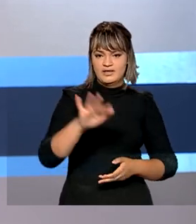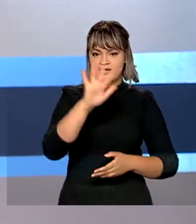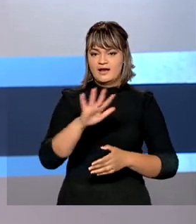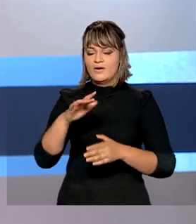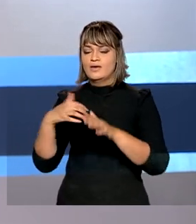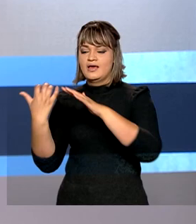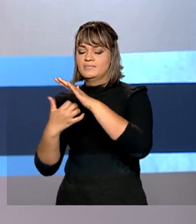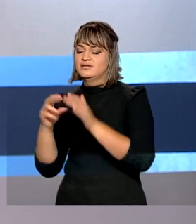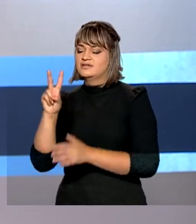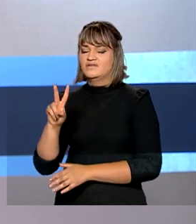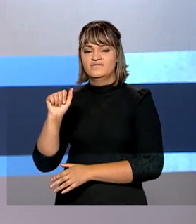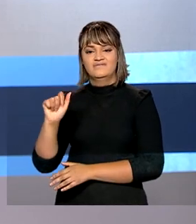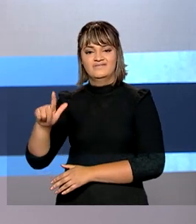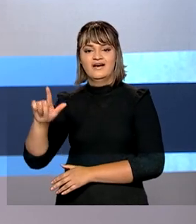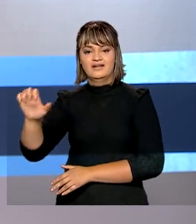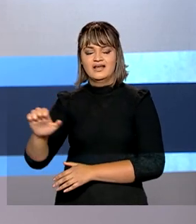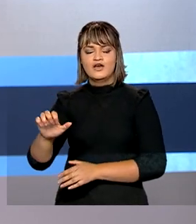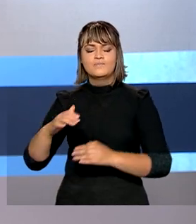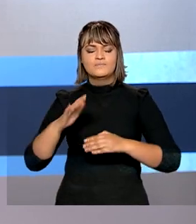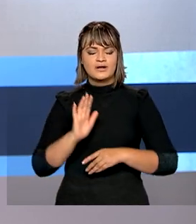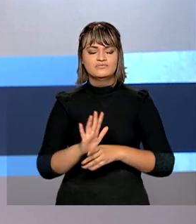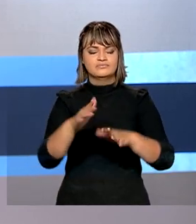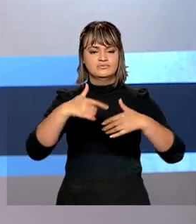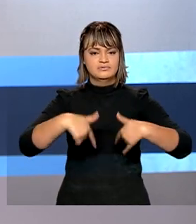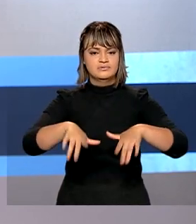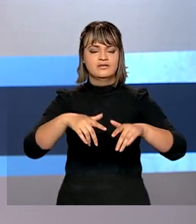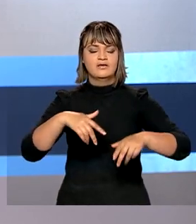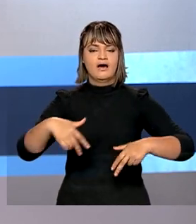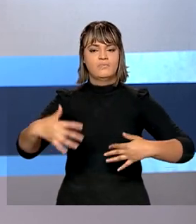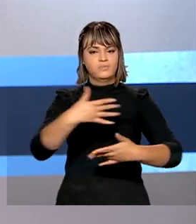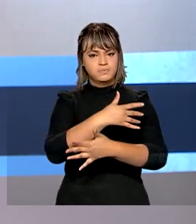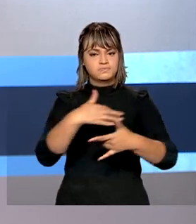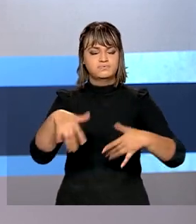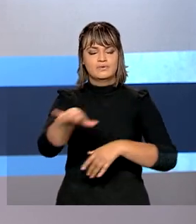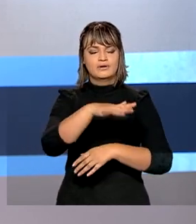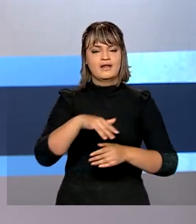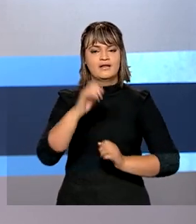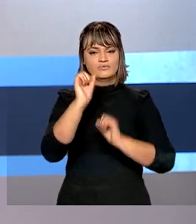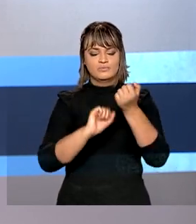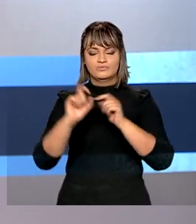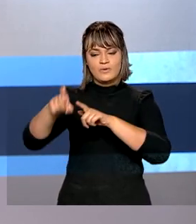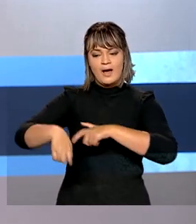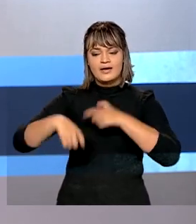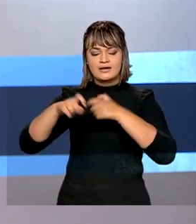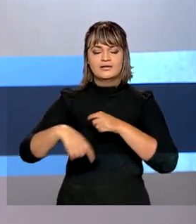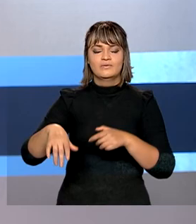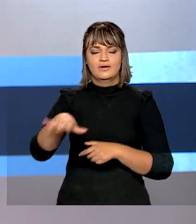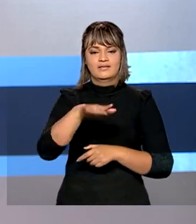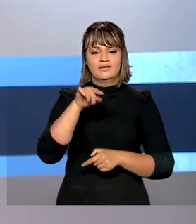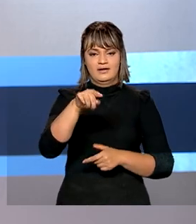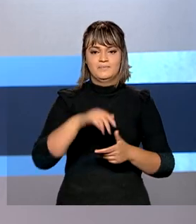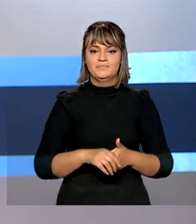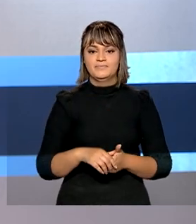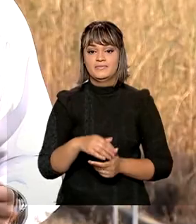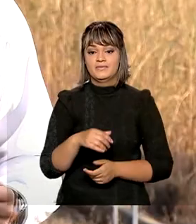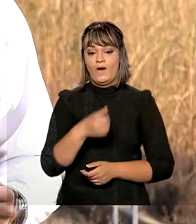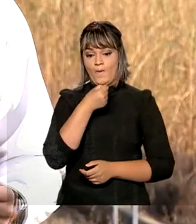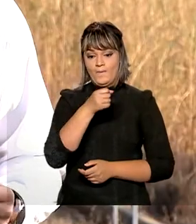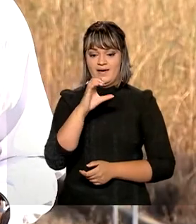mineradora Vale e vai ajudar a escoar a produção agrícola da região. Quem está lá é o repórter Carlos Molinari.